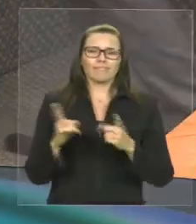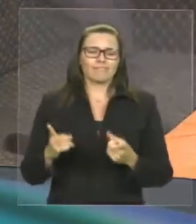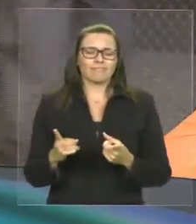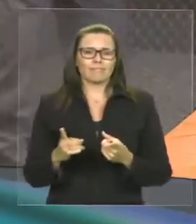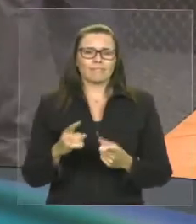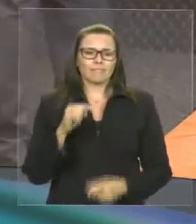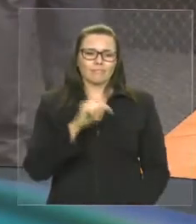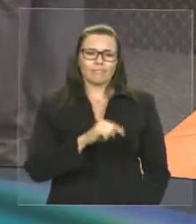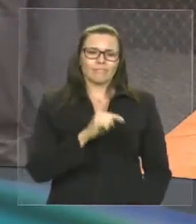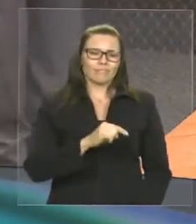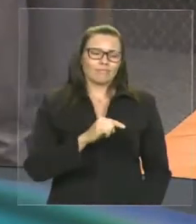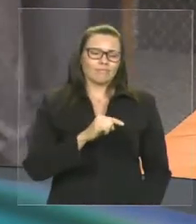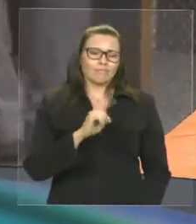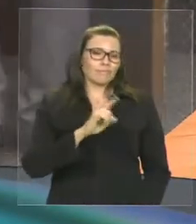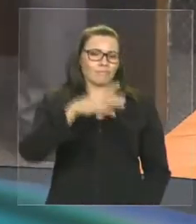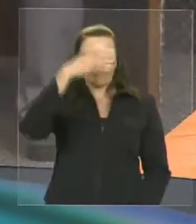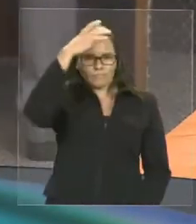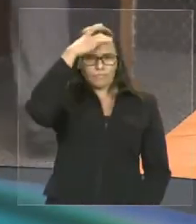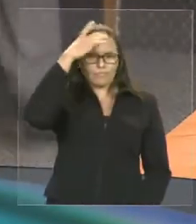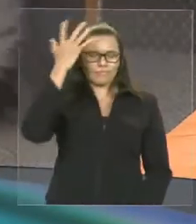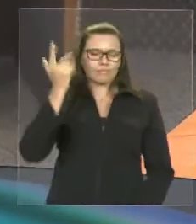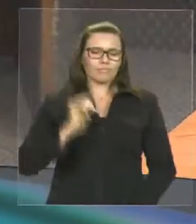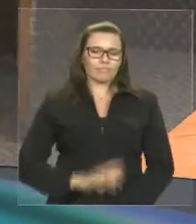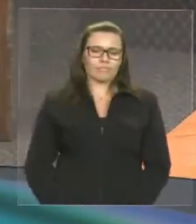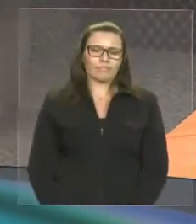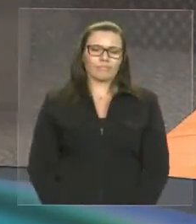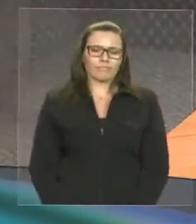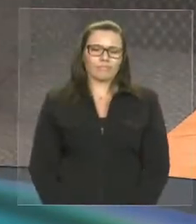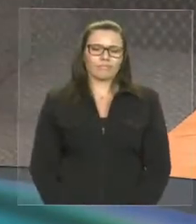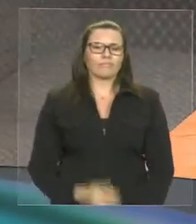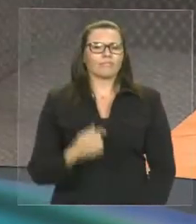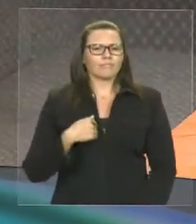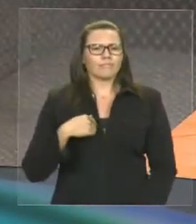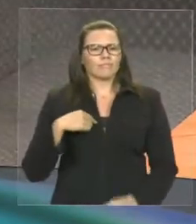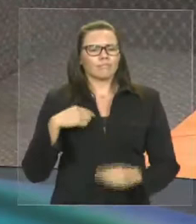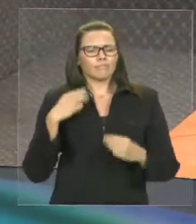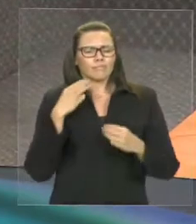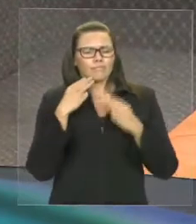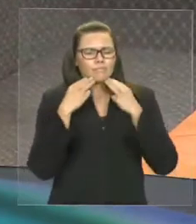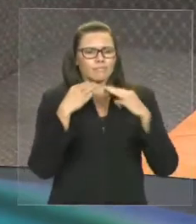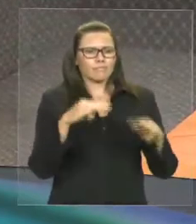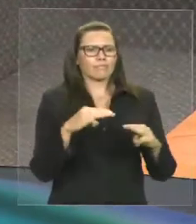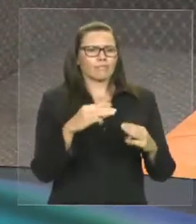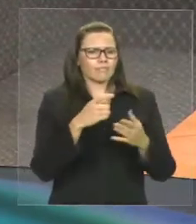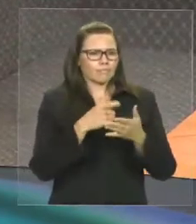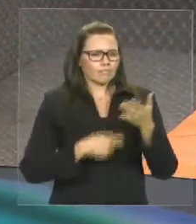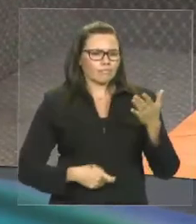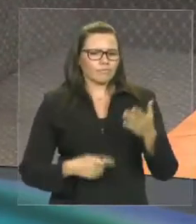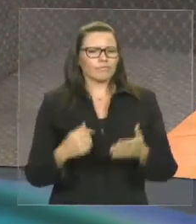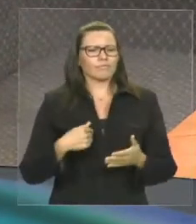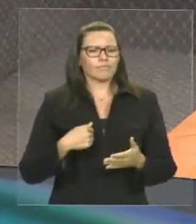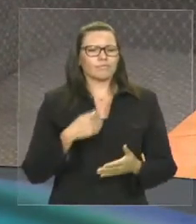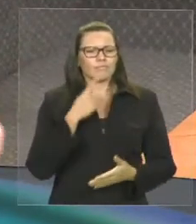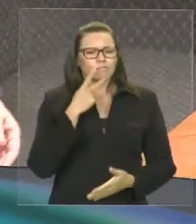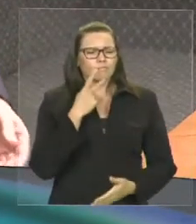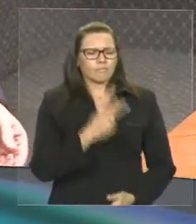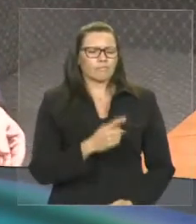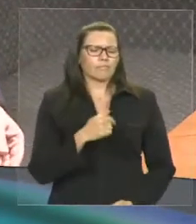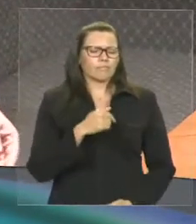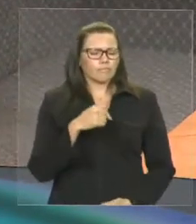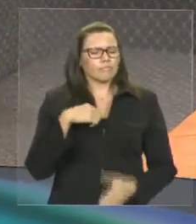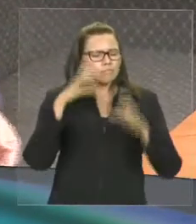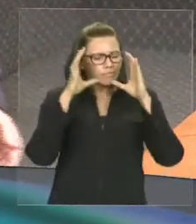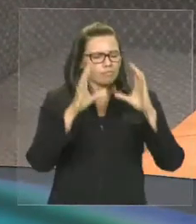E eu ainda mandei uma mensagem de texto dizendo, olha deputado, eu sempre te respeito pela sua família e procure as